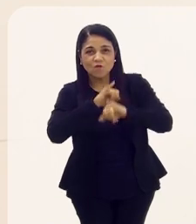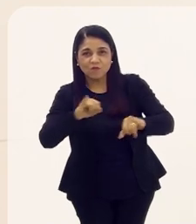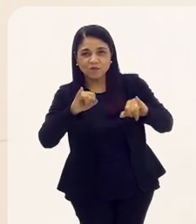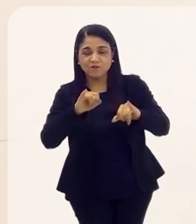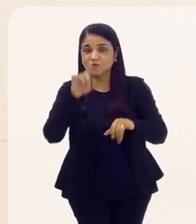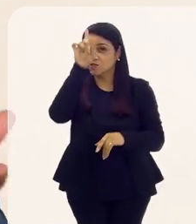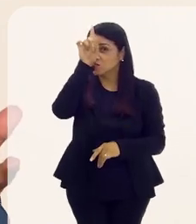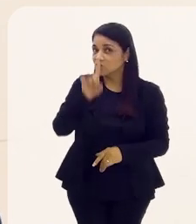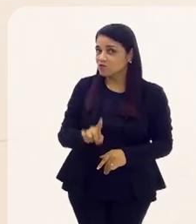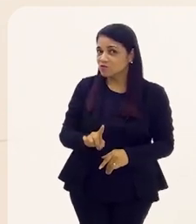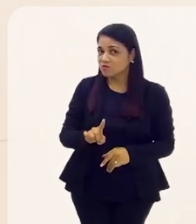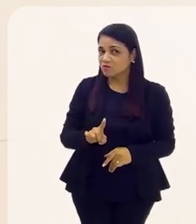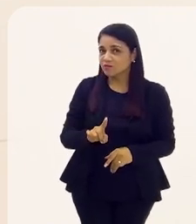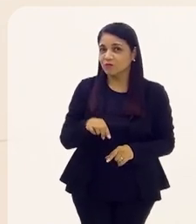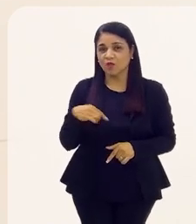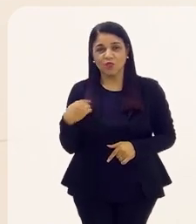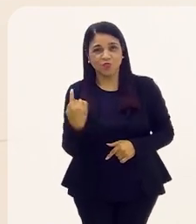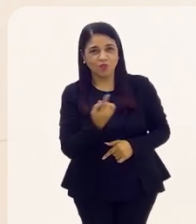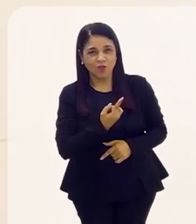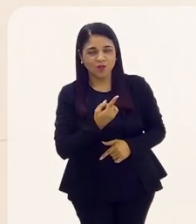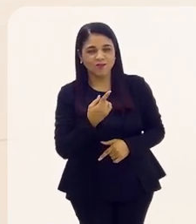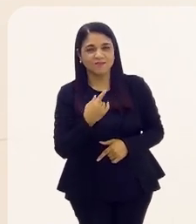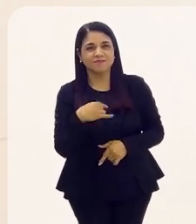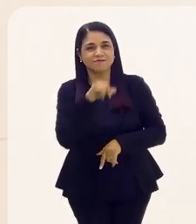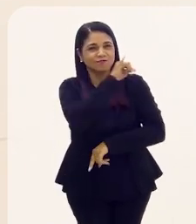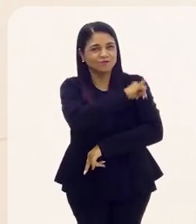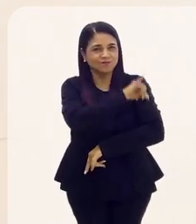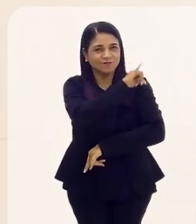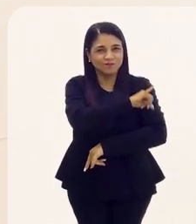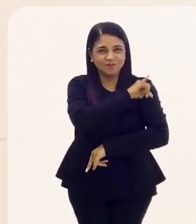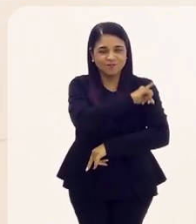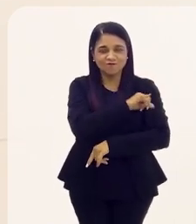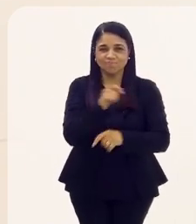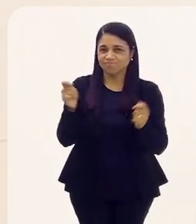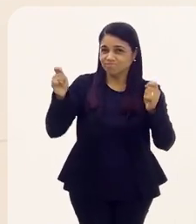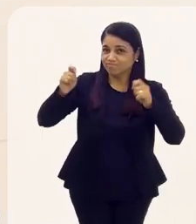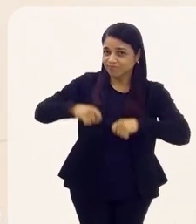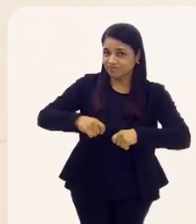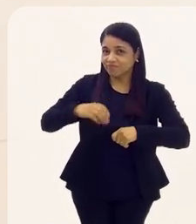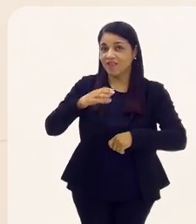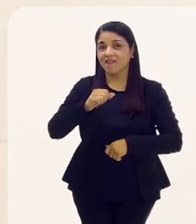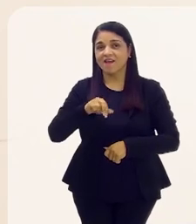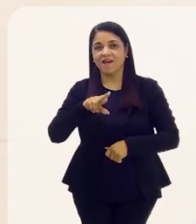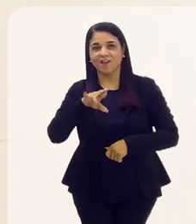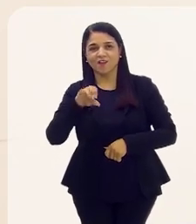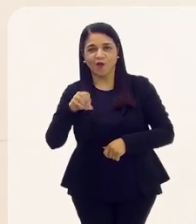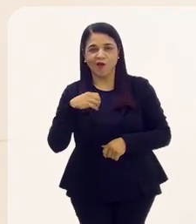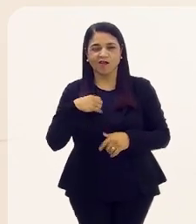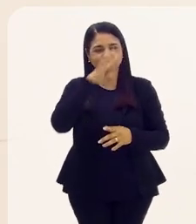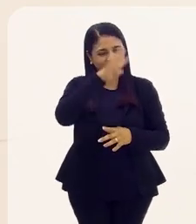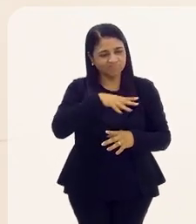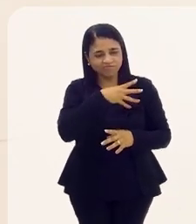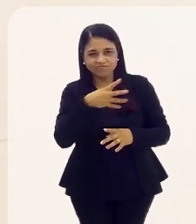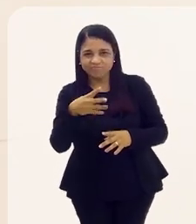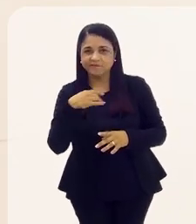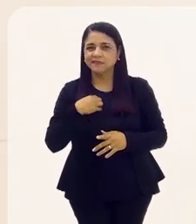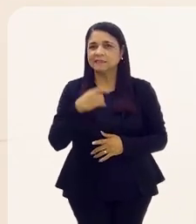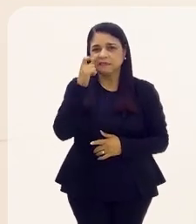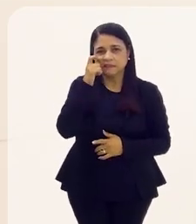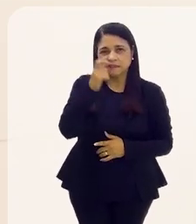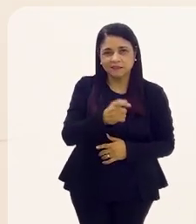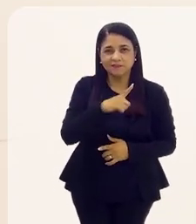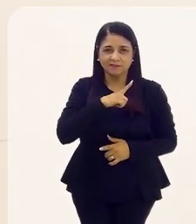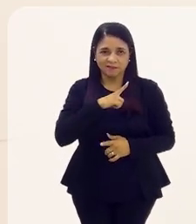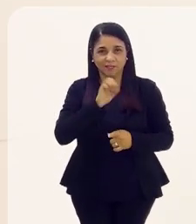e direitos para que todos nós, cariocas e fluminenses, possamos estar inteirados da nossa agenda, da nossa pauta,